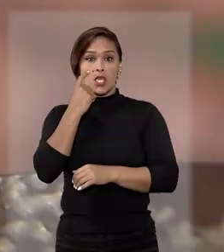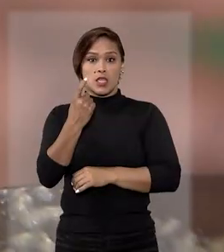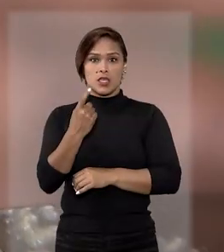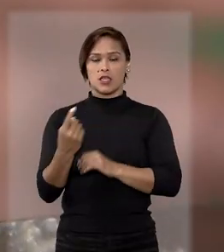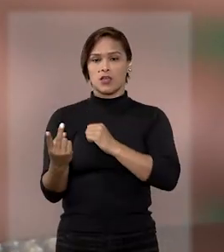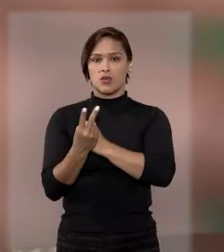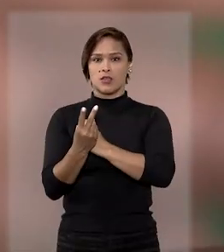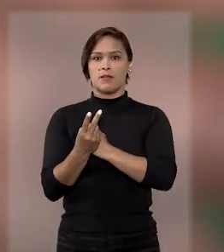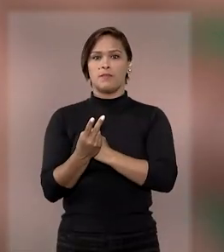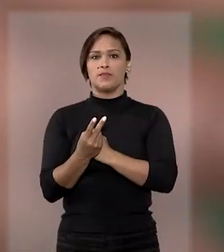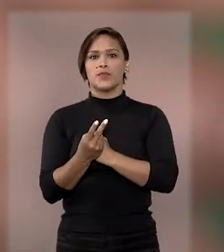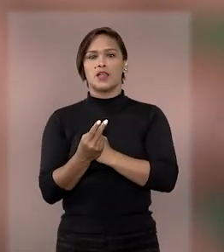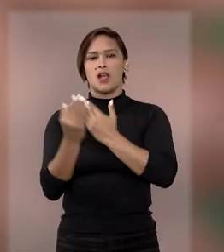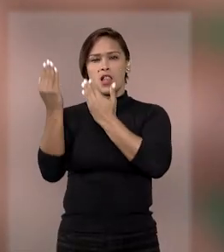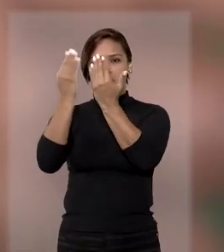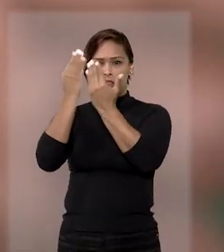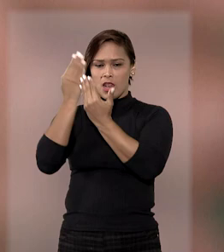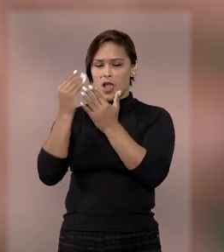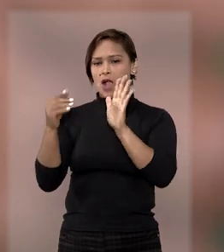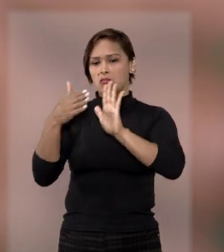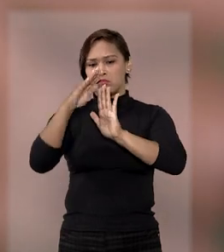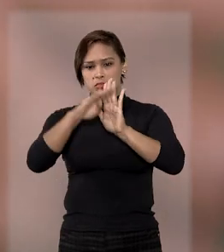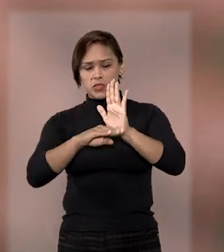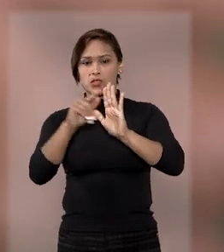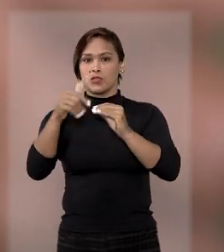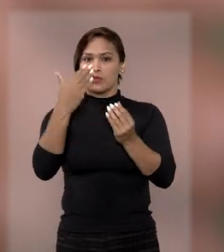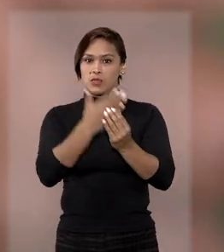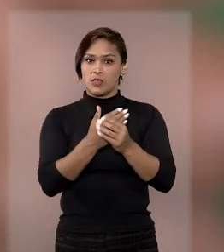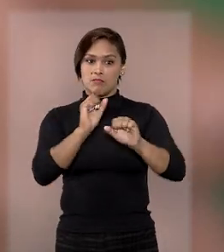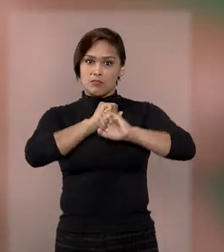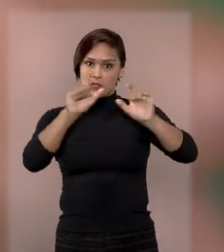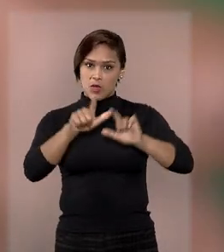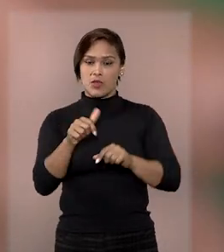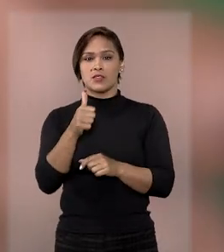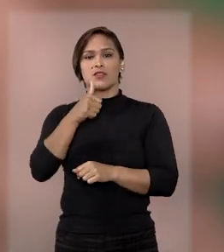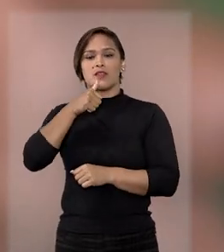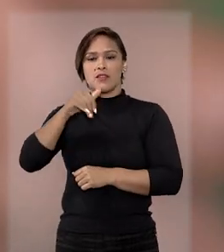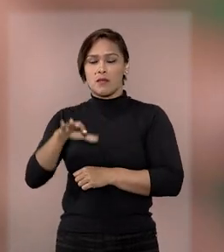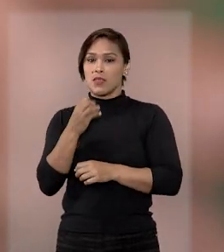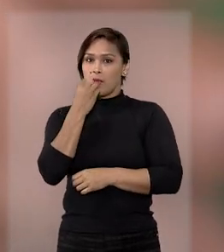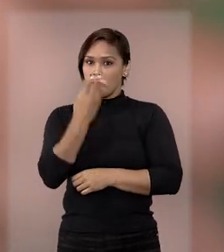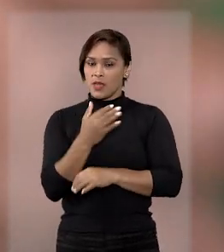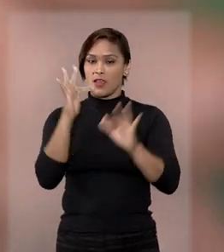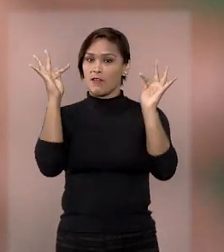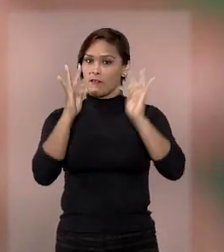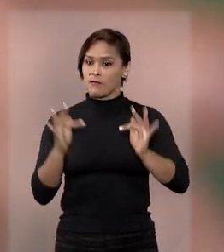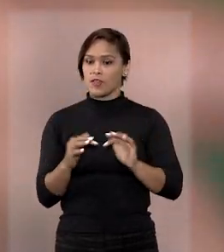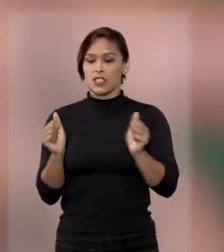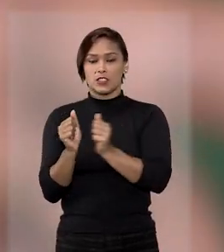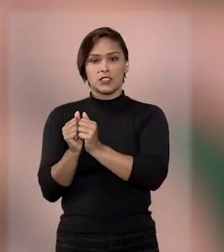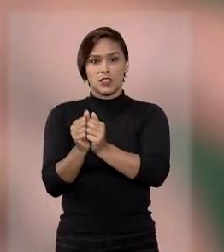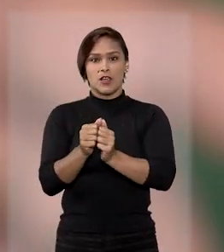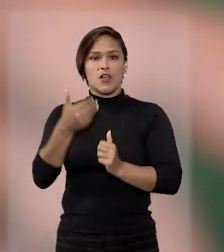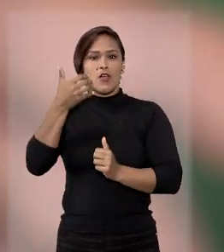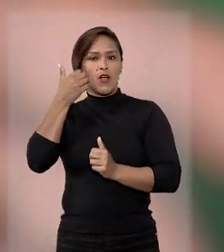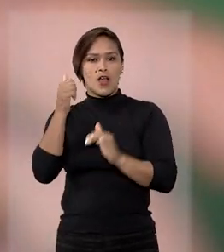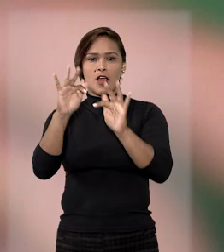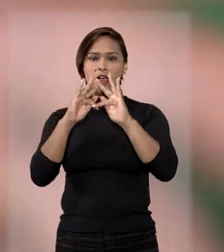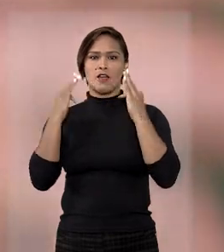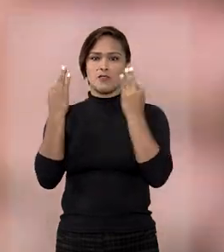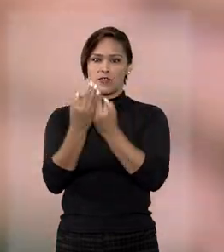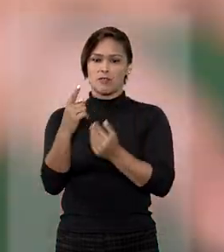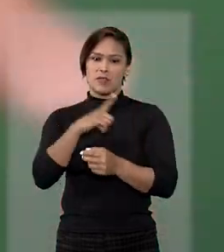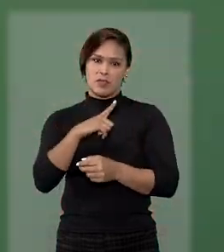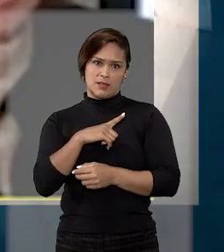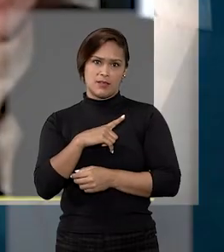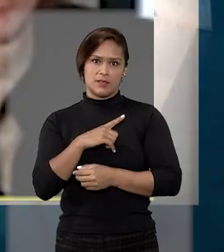Laudos psicossociais apresentados no processo revelam que a menina está saudável e feliz na companhia das únicas referências